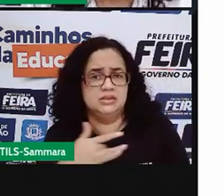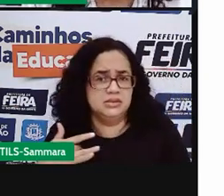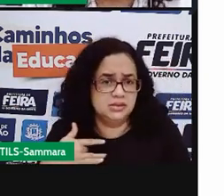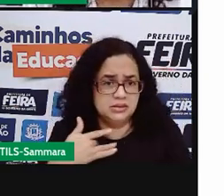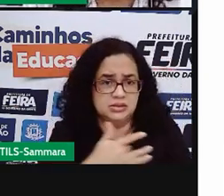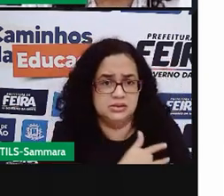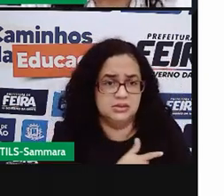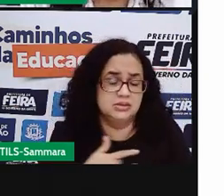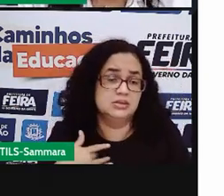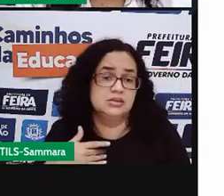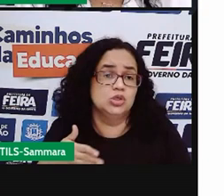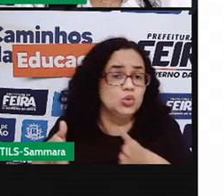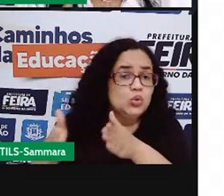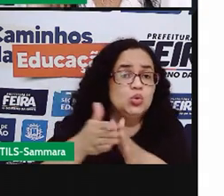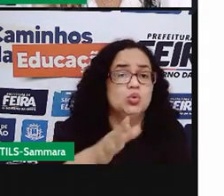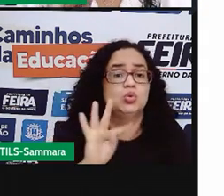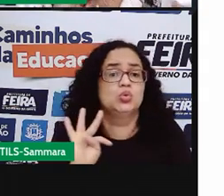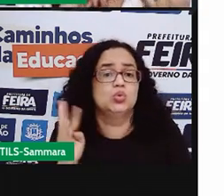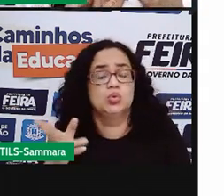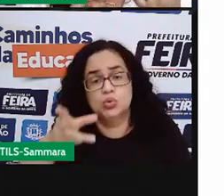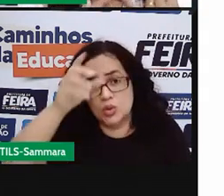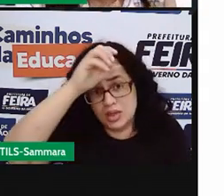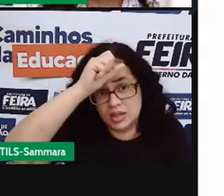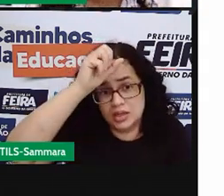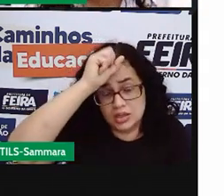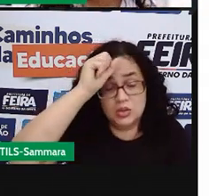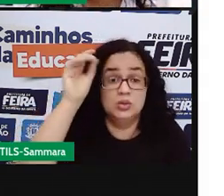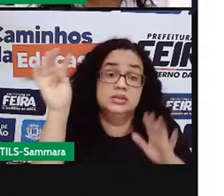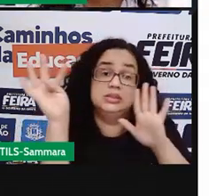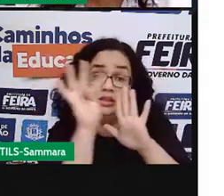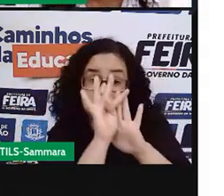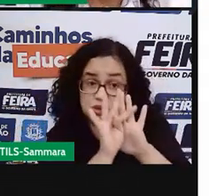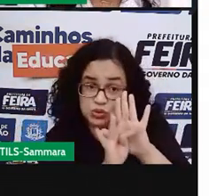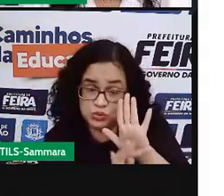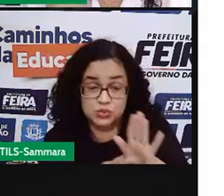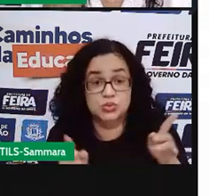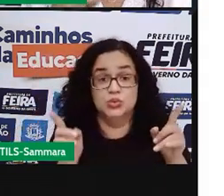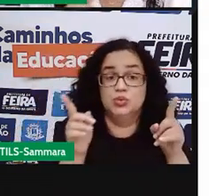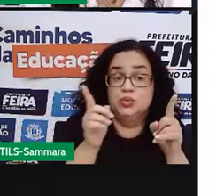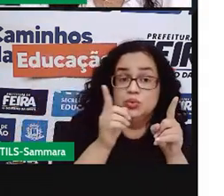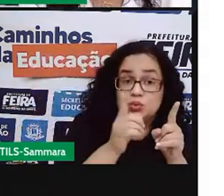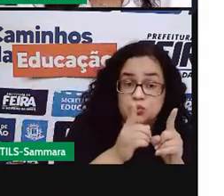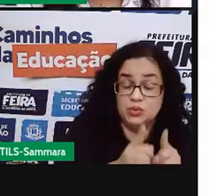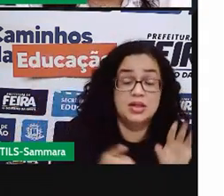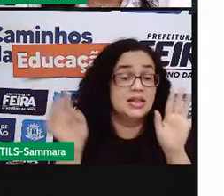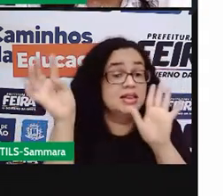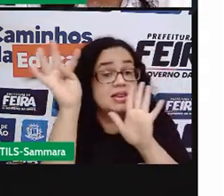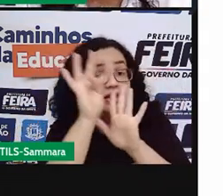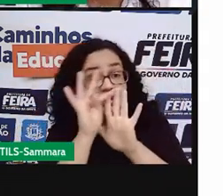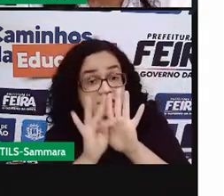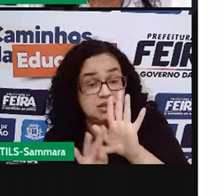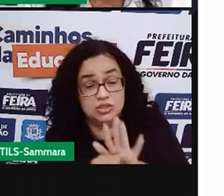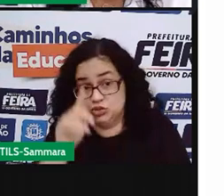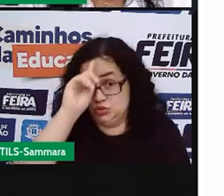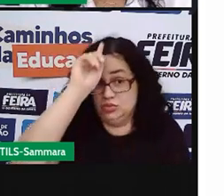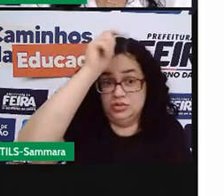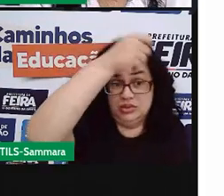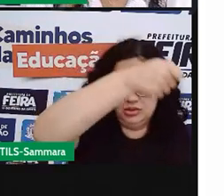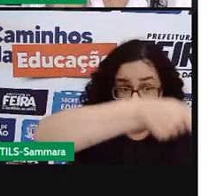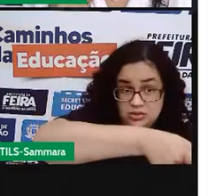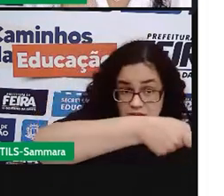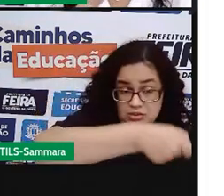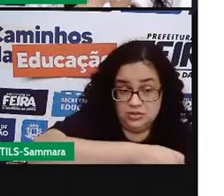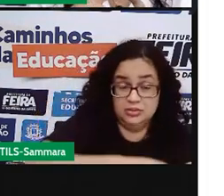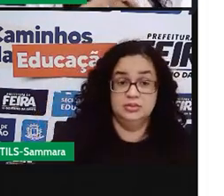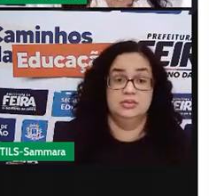E devemos seguir tudo o que aprendemos. Textos curtos, texto no imperativo,